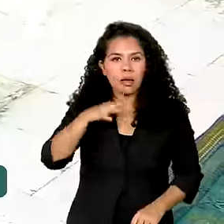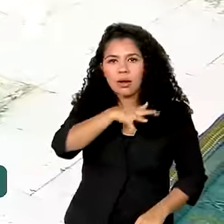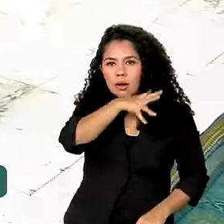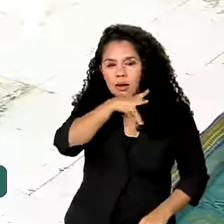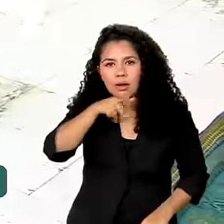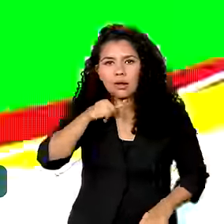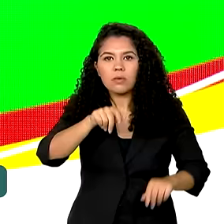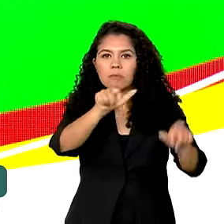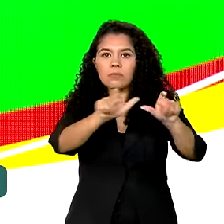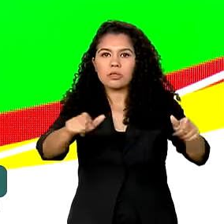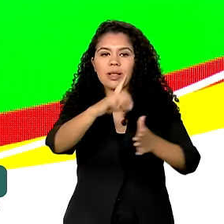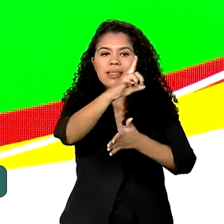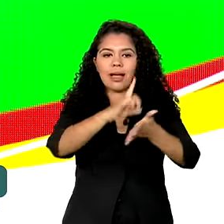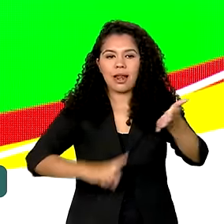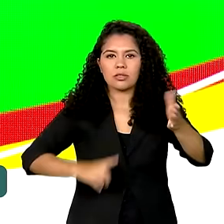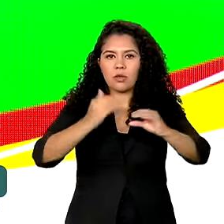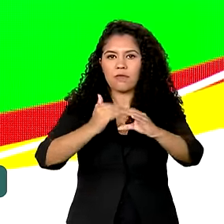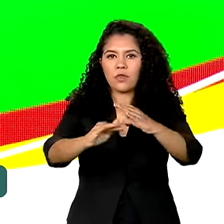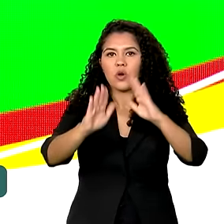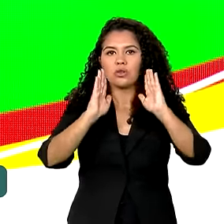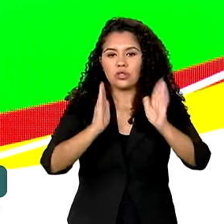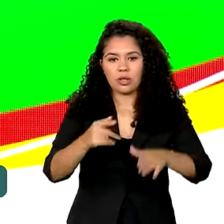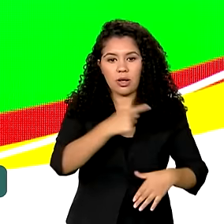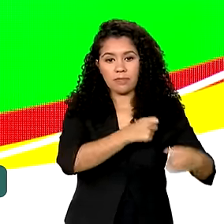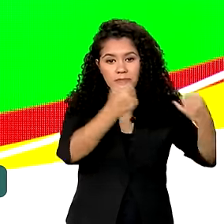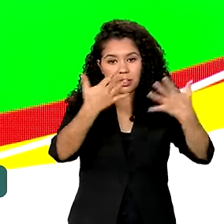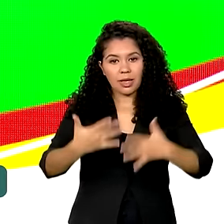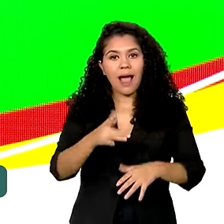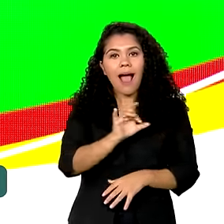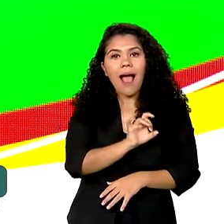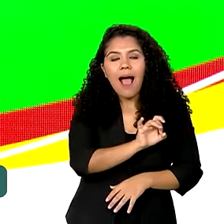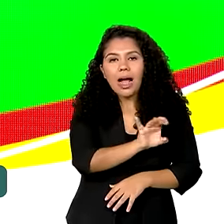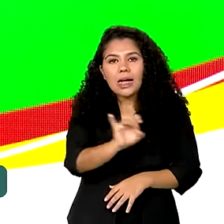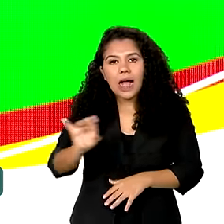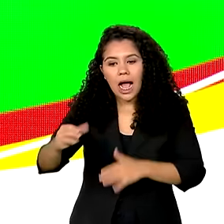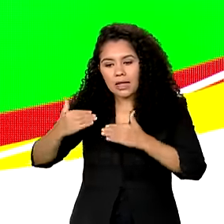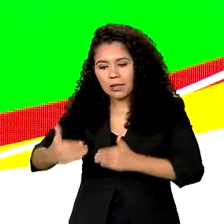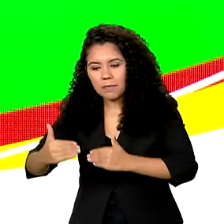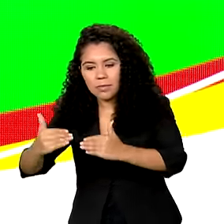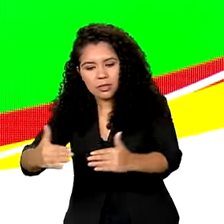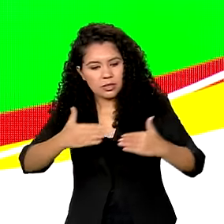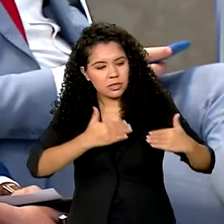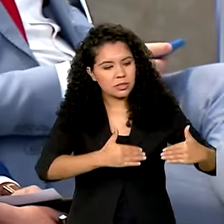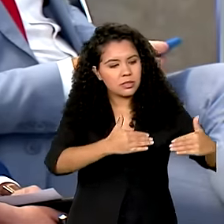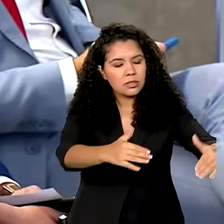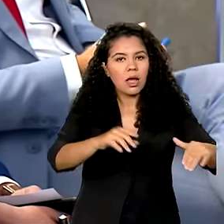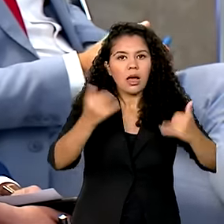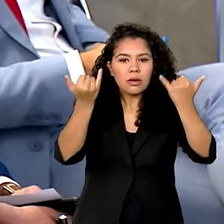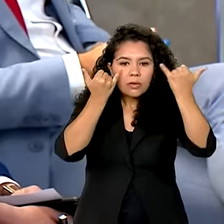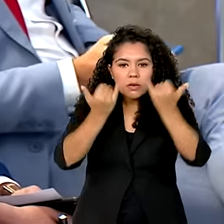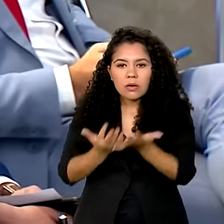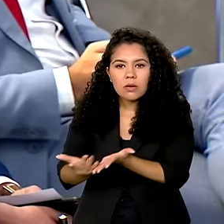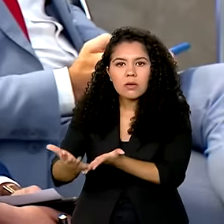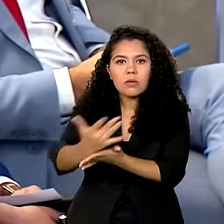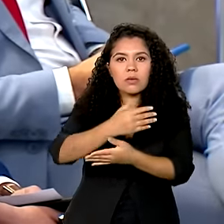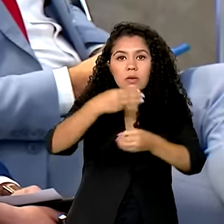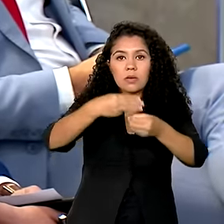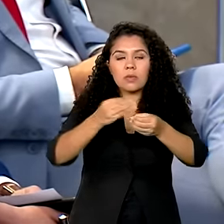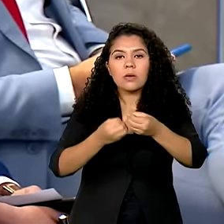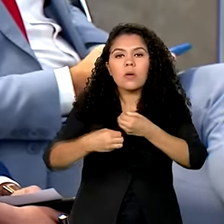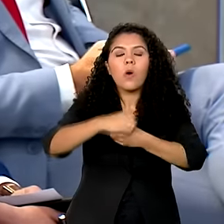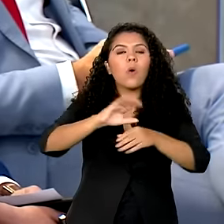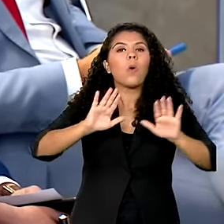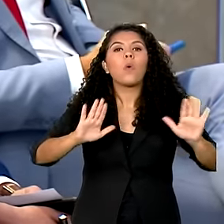a declaração. Cada ministério está fazendo um mapeamento com os municípios para identificar as principais